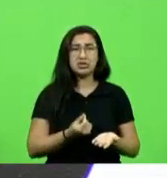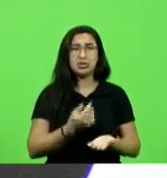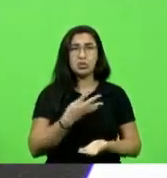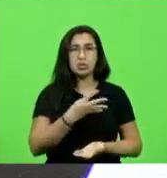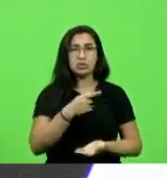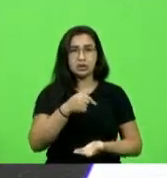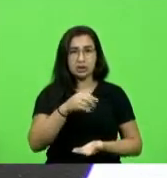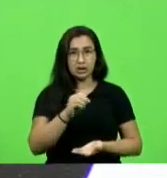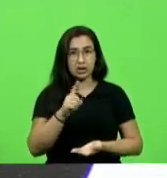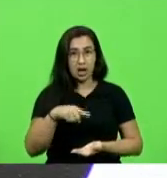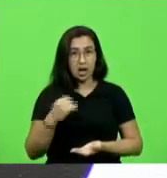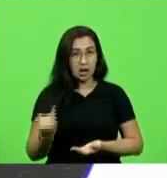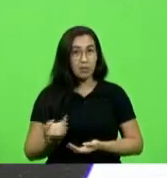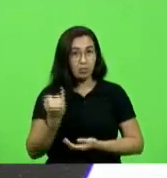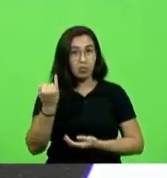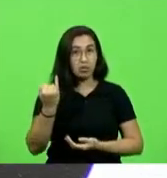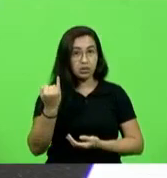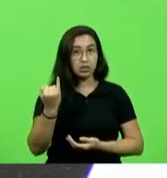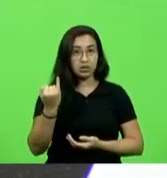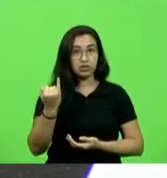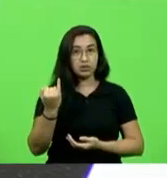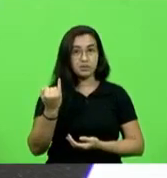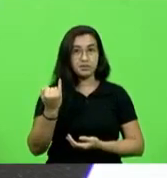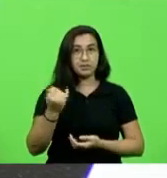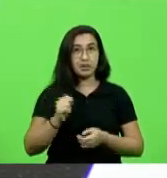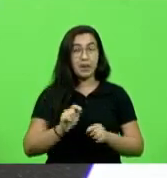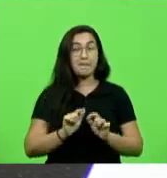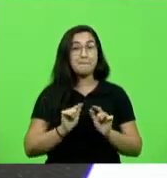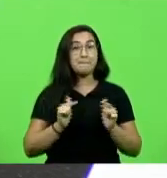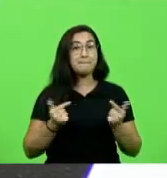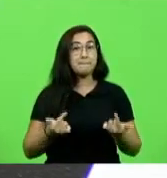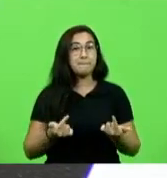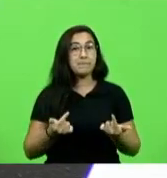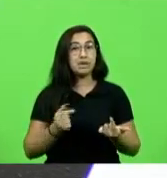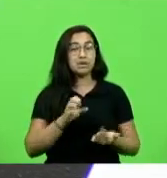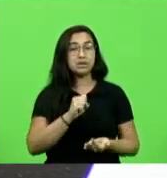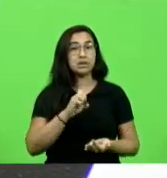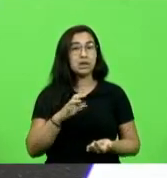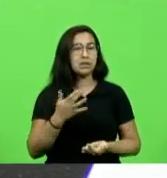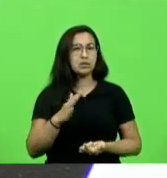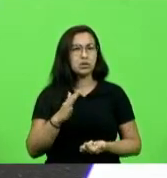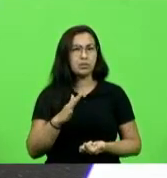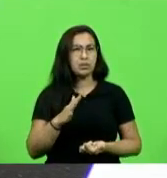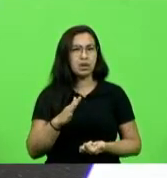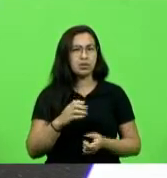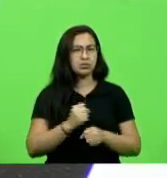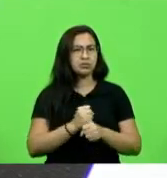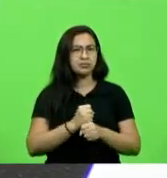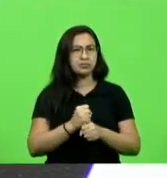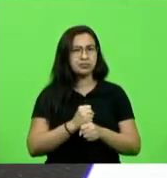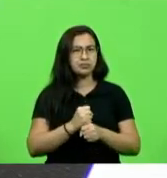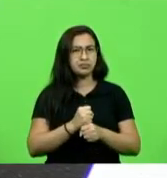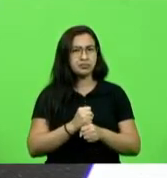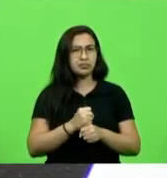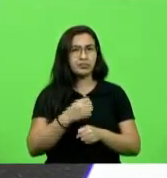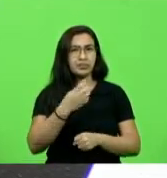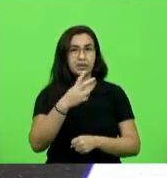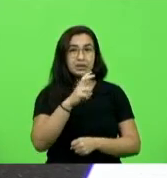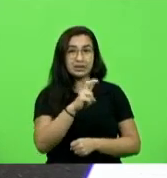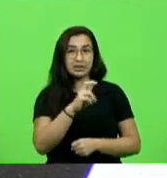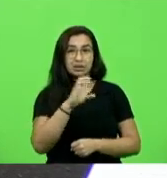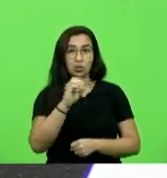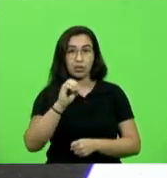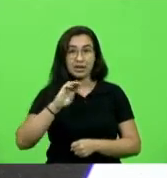é importante é assim agora Santa Catarina envia uma média nos últimos anos de 50 bi 50